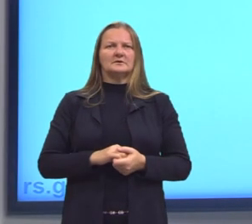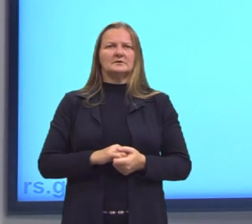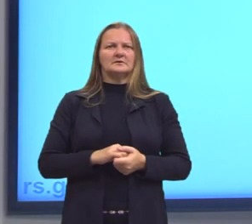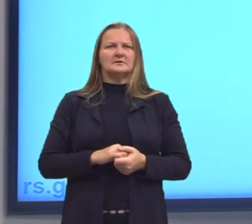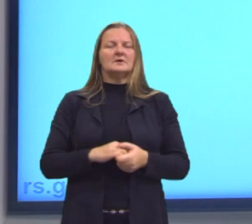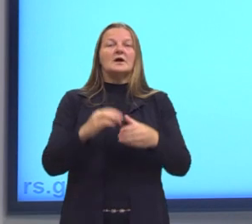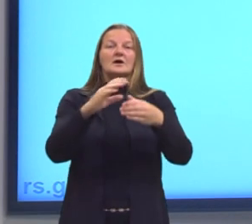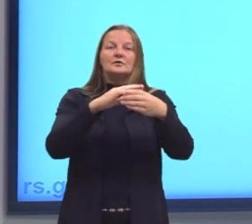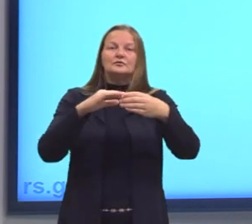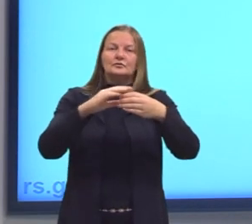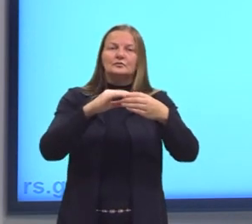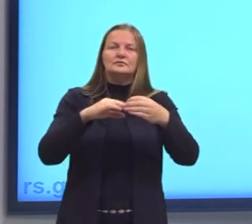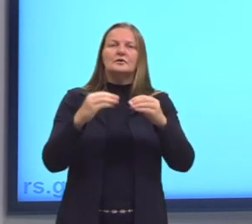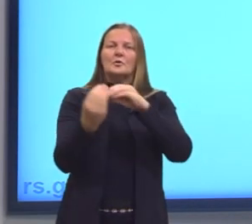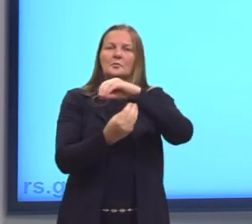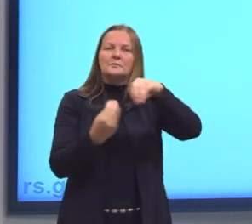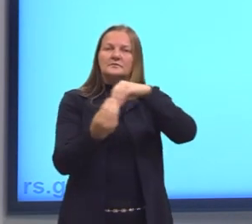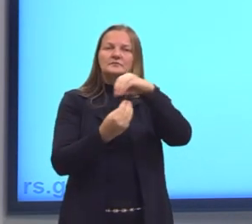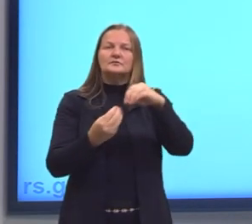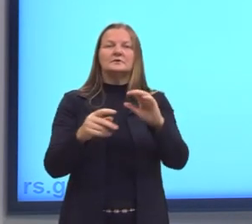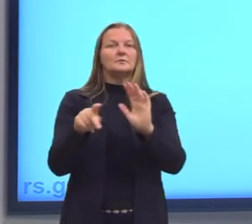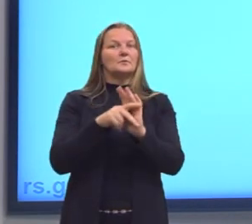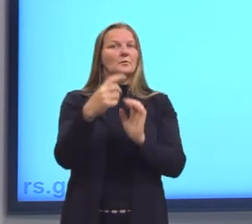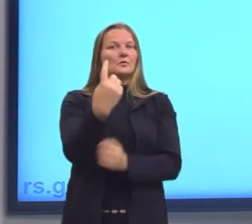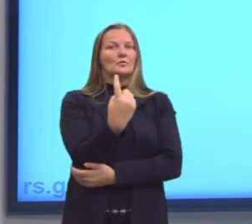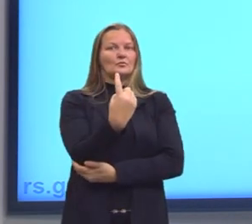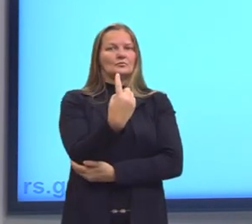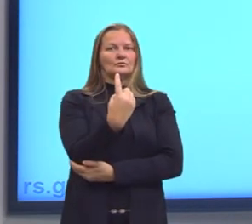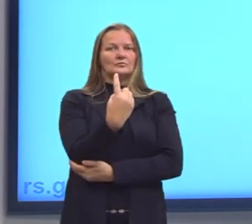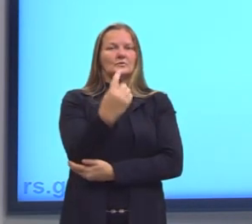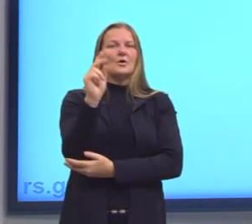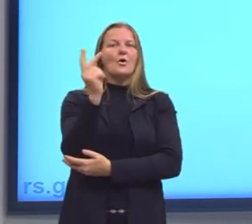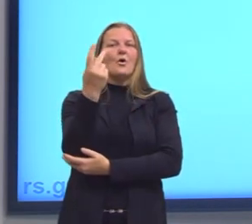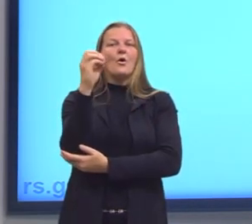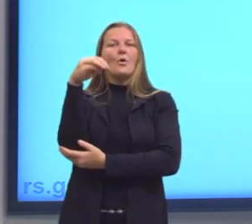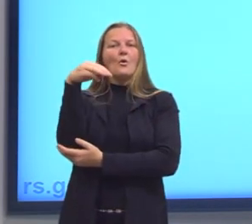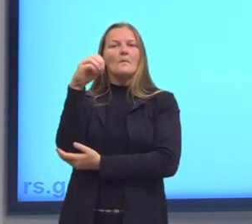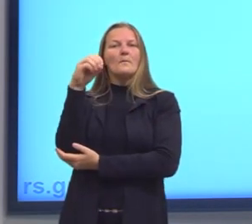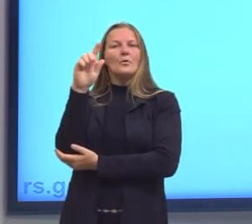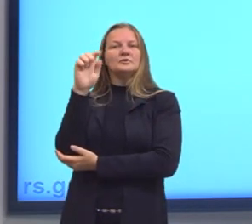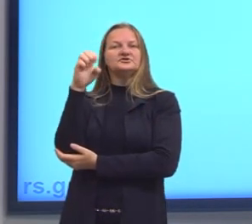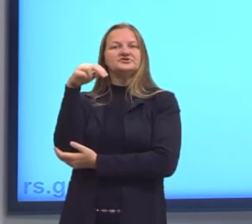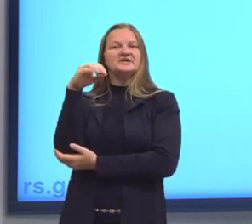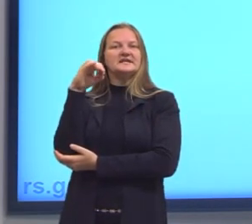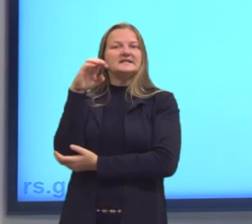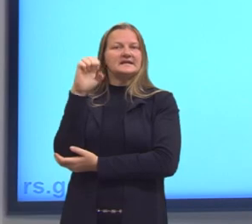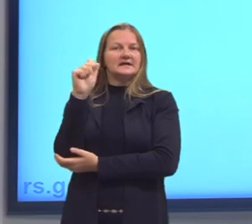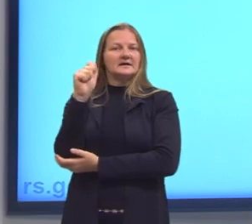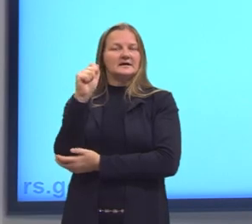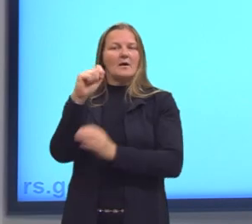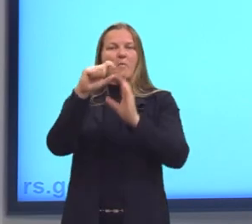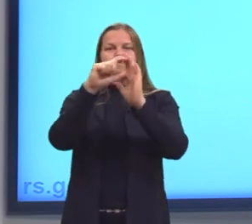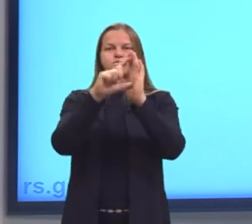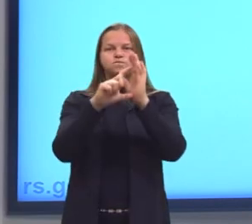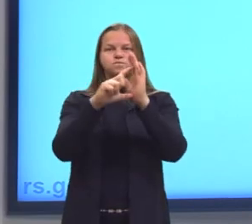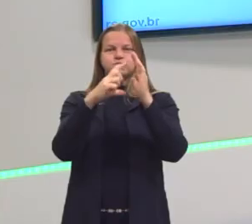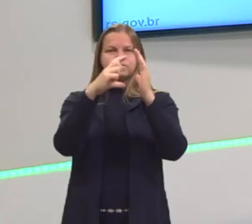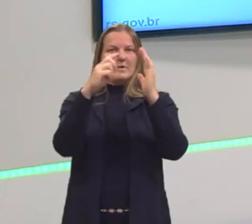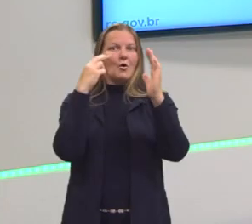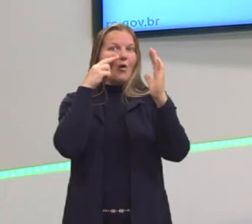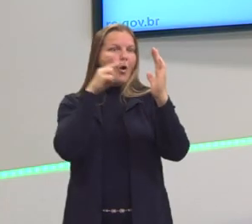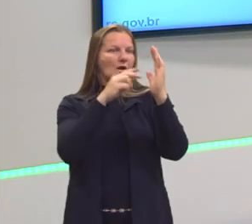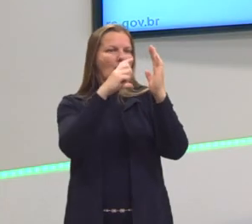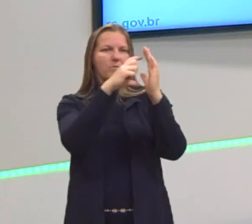As soluções são misturas homogêneas. Eu tenho que enxergar somente uma fase naquela minha mistura, lembram?